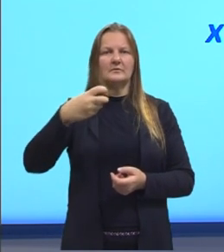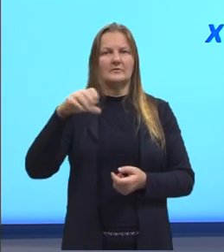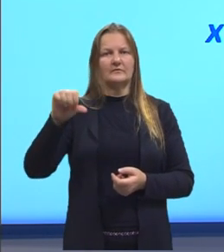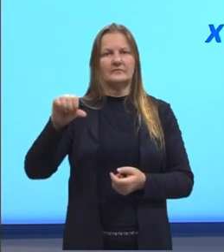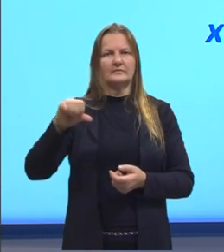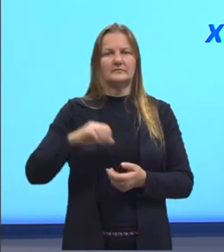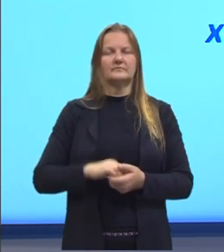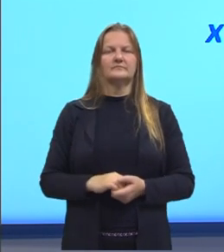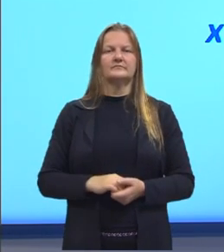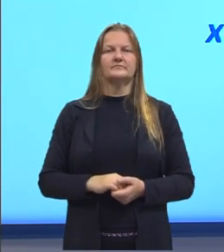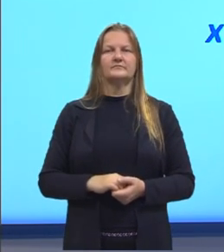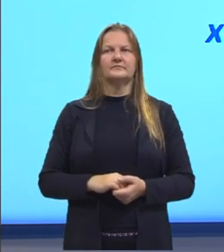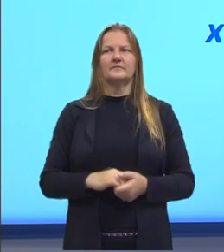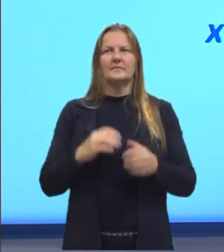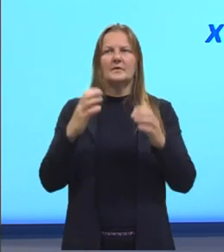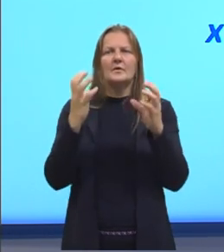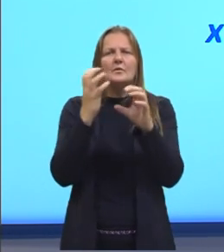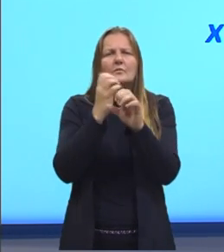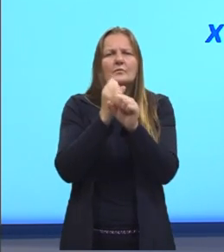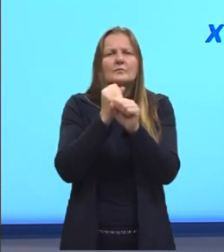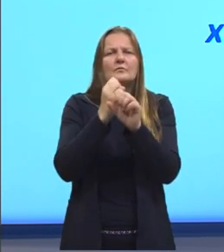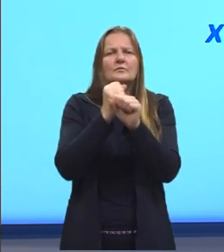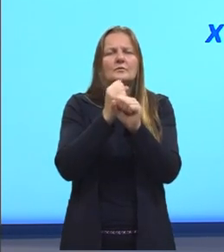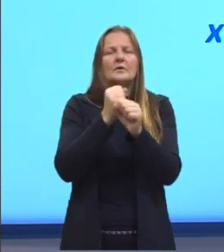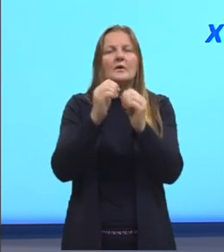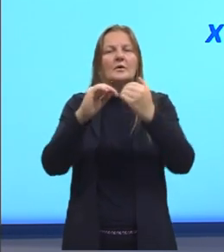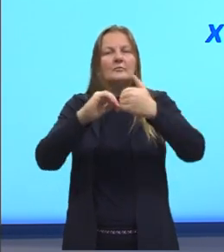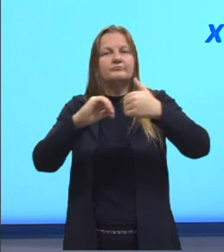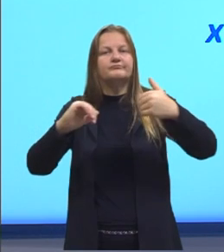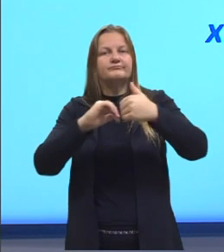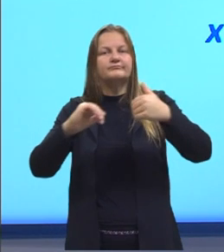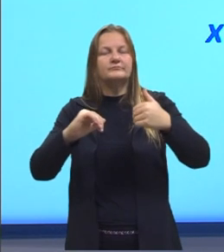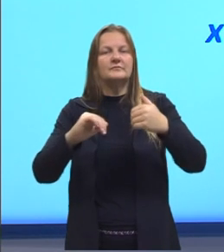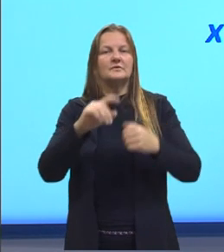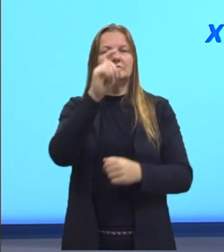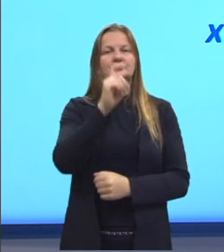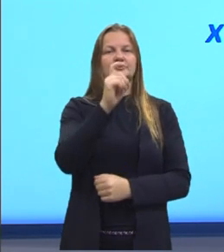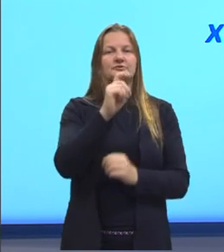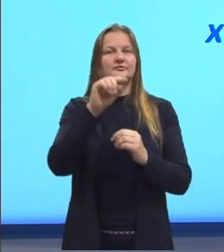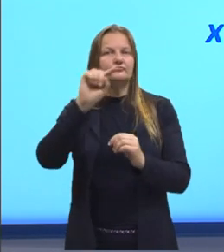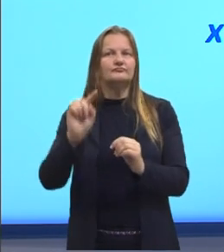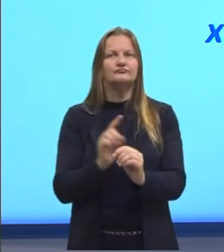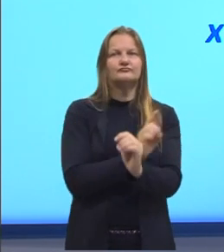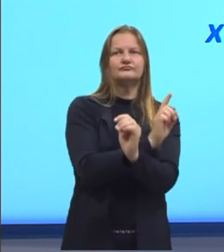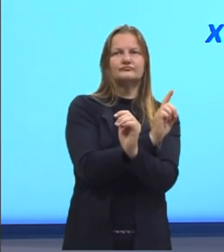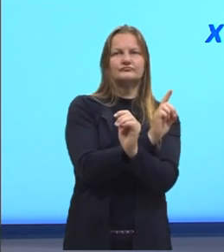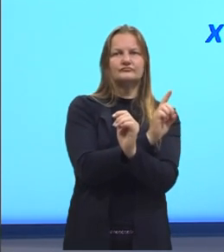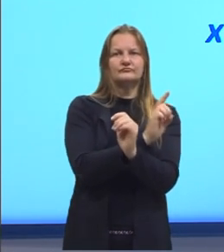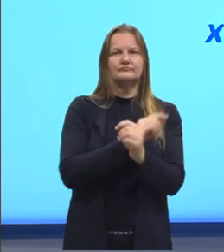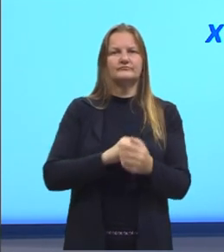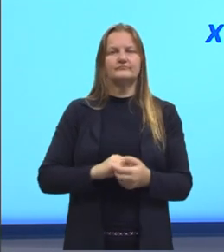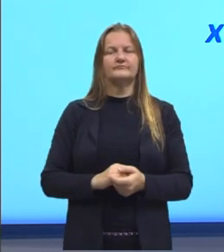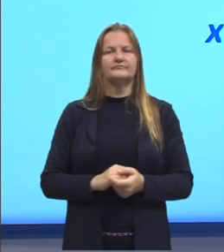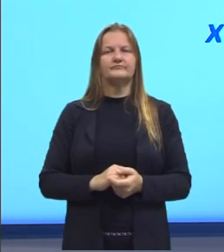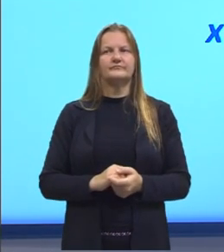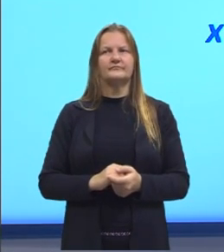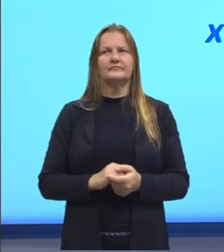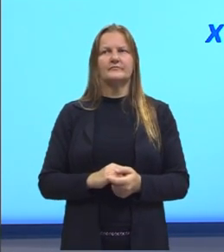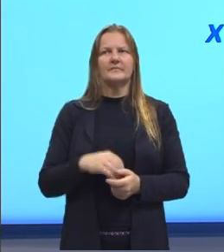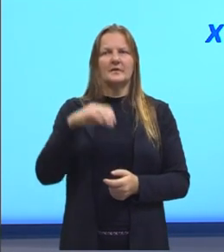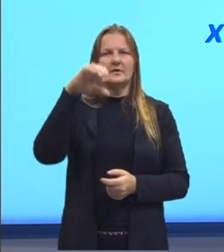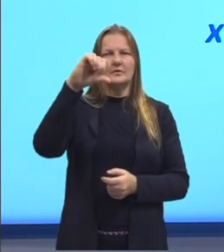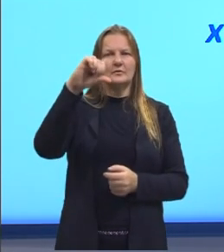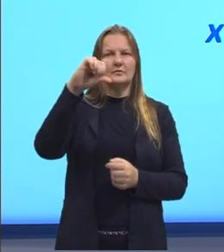é 9 Nós vamos buscar isolar a nossa variável X Então, o 9